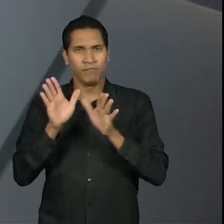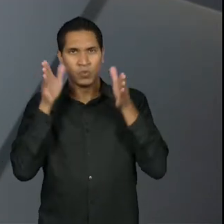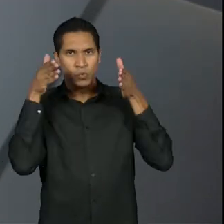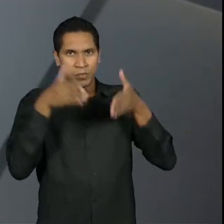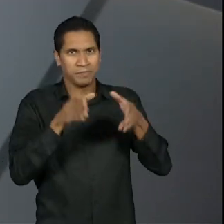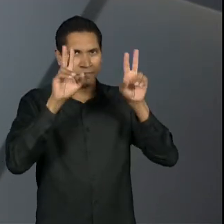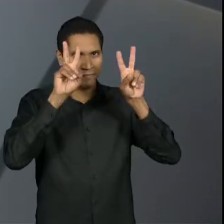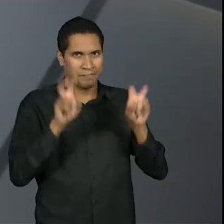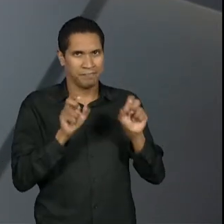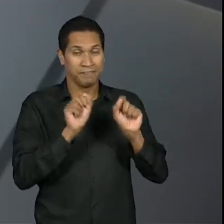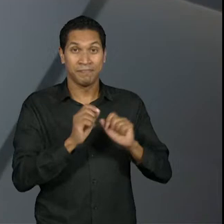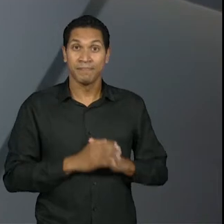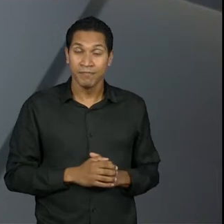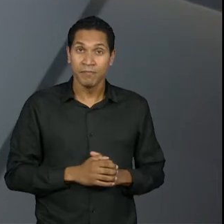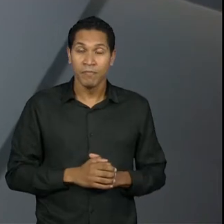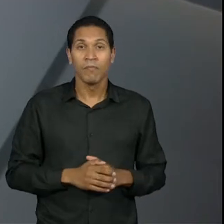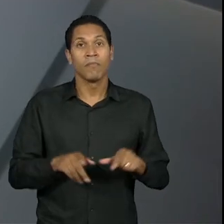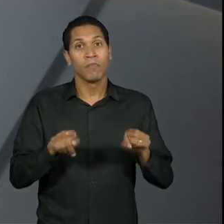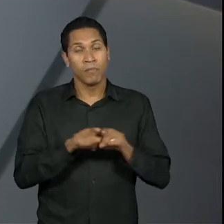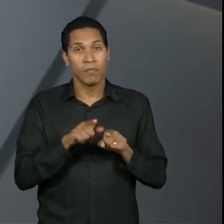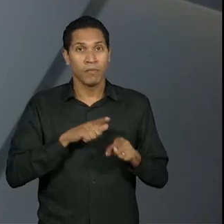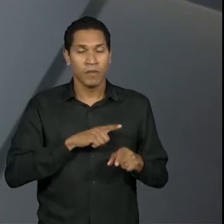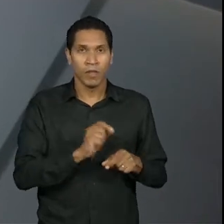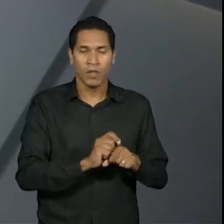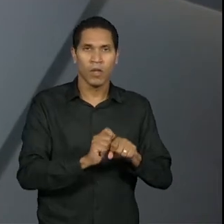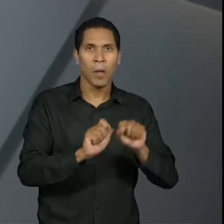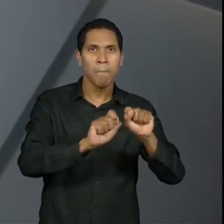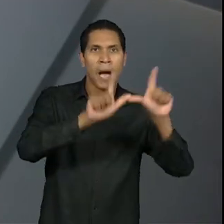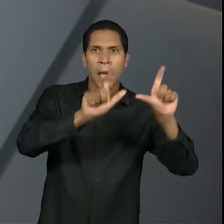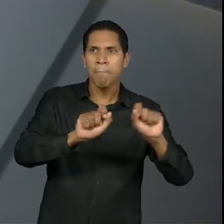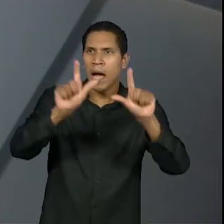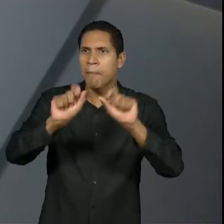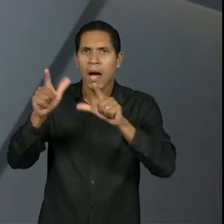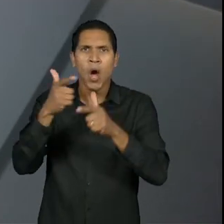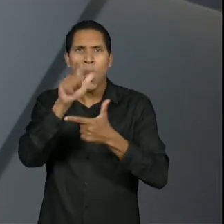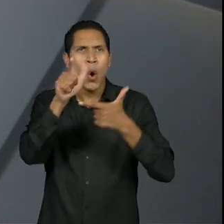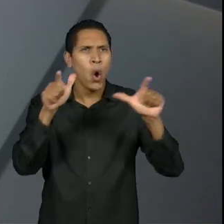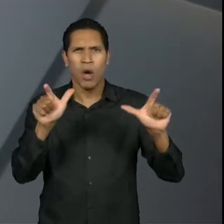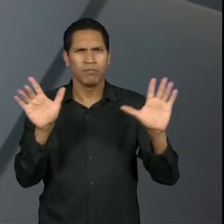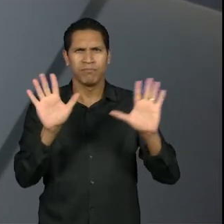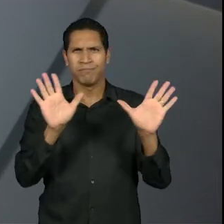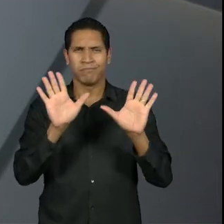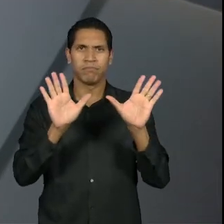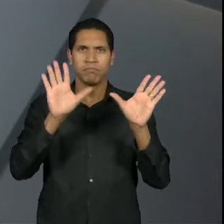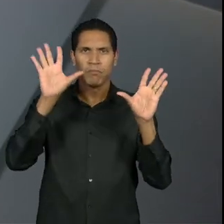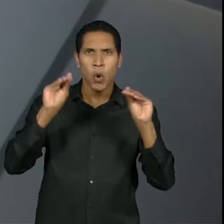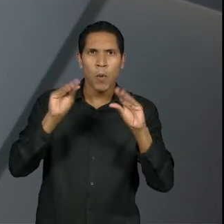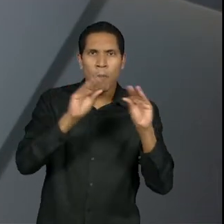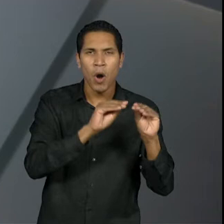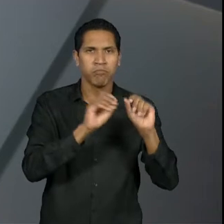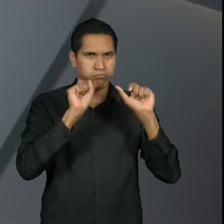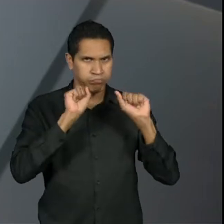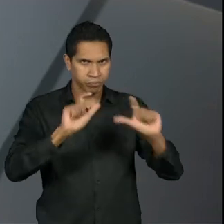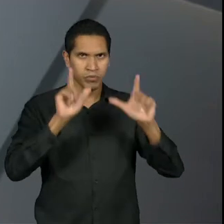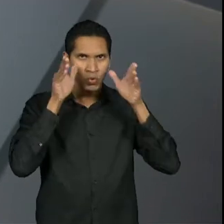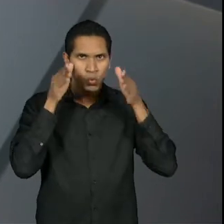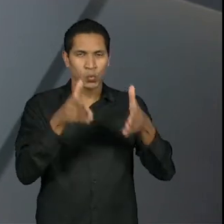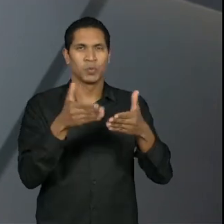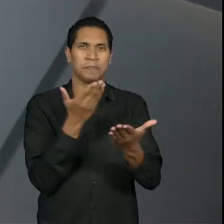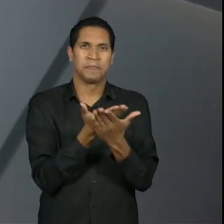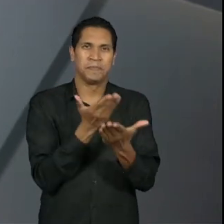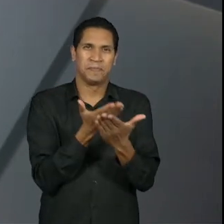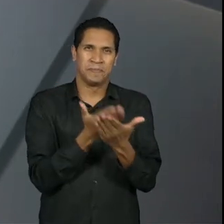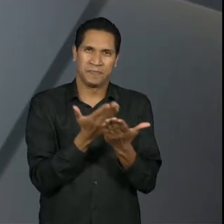Durante a transmissão, evite deixar abertas outras janelas em seu navegador e aplicativos de mensagem. Mantenha o foco em seus